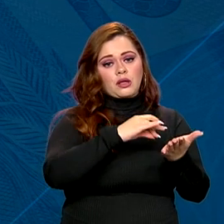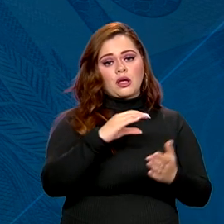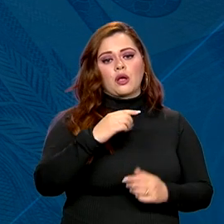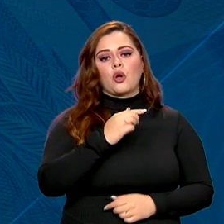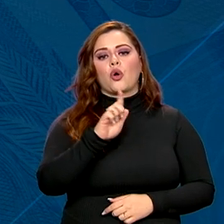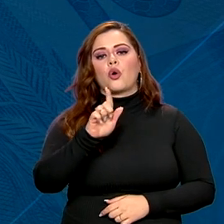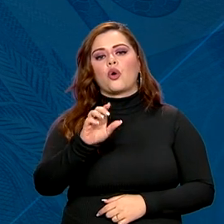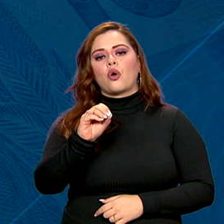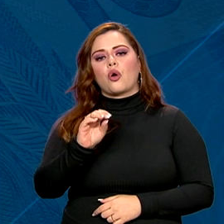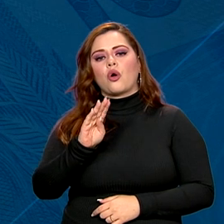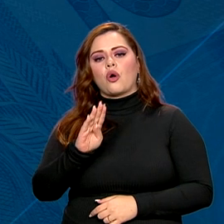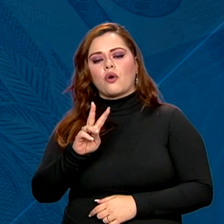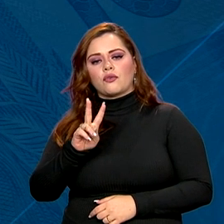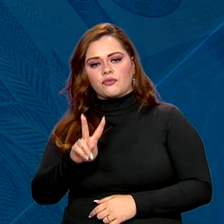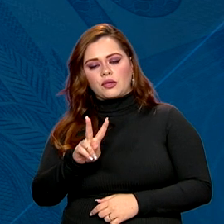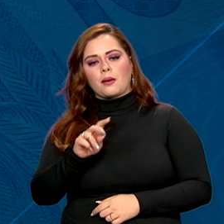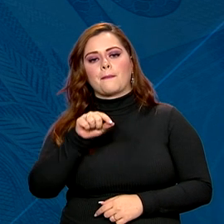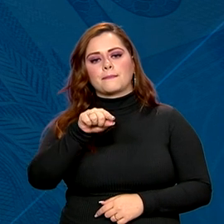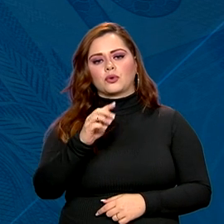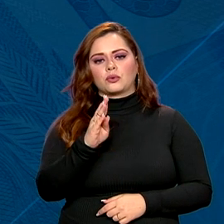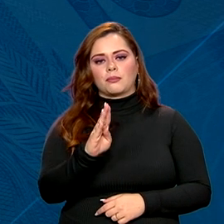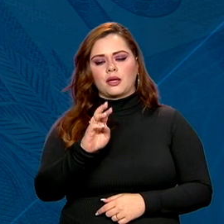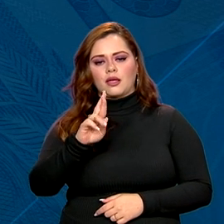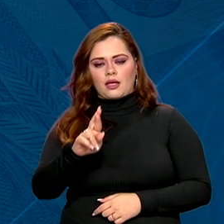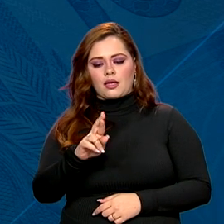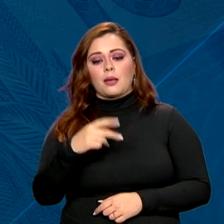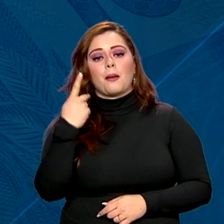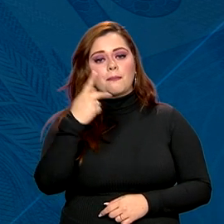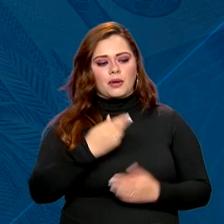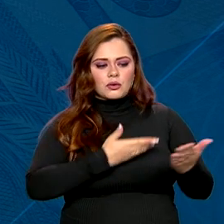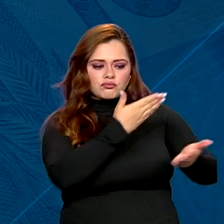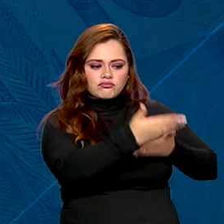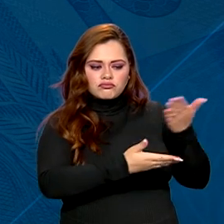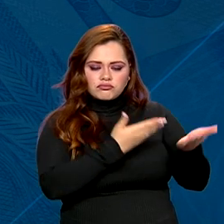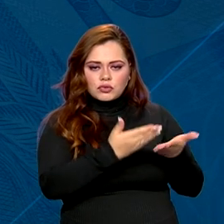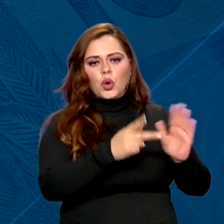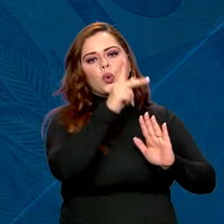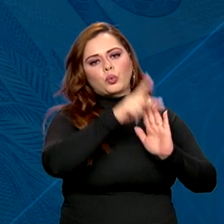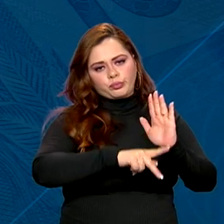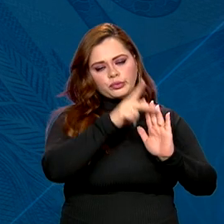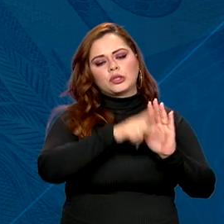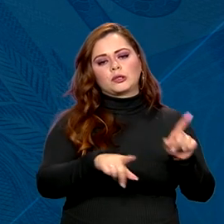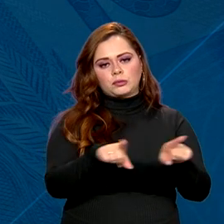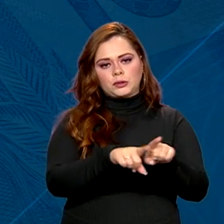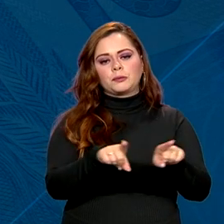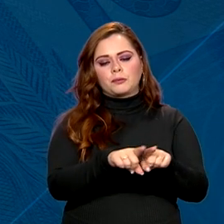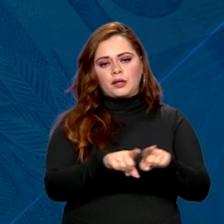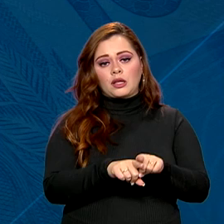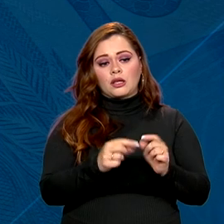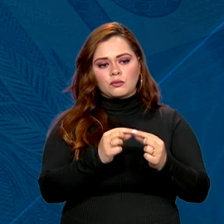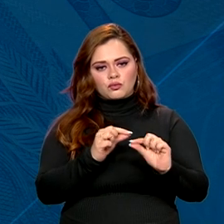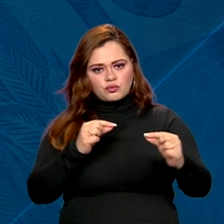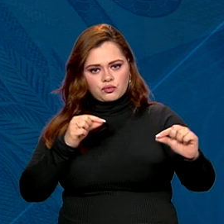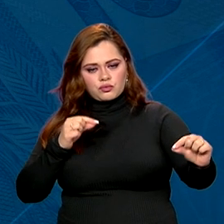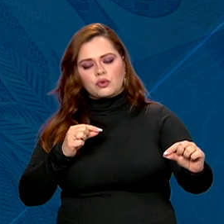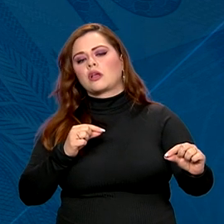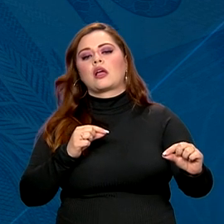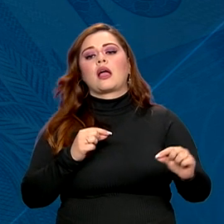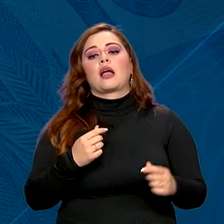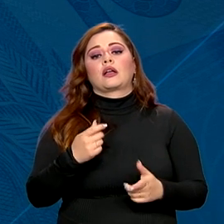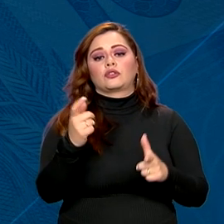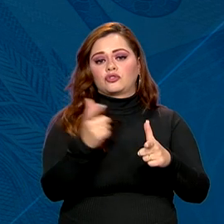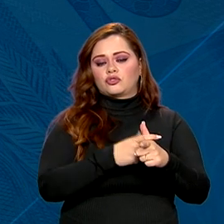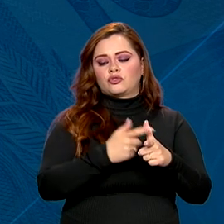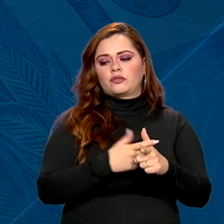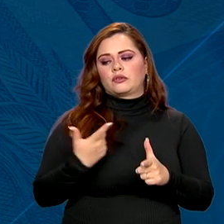gov.br para participar do programa. Aqui, a renegociação se estende também a dívidas não bancárias,